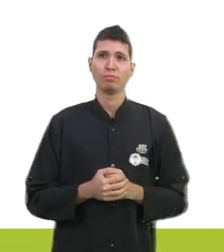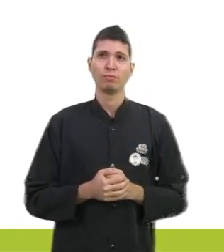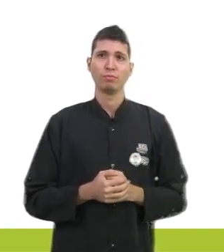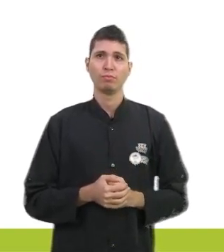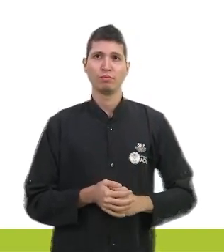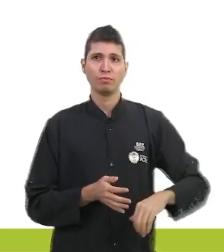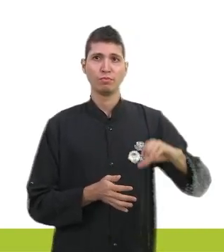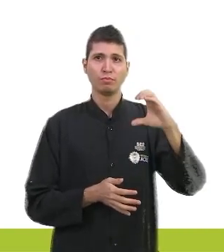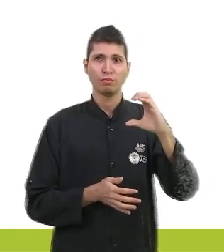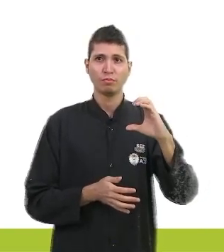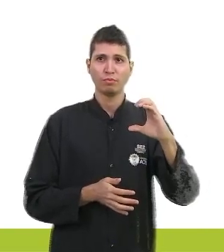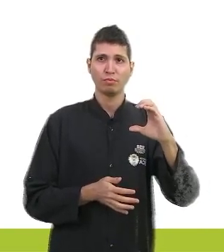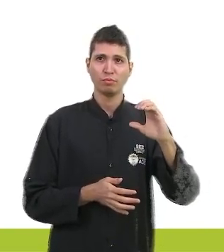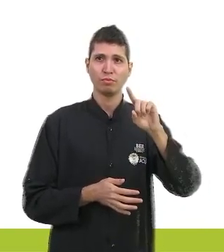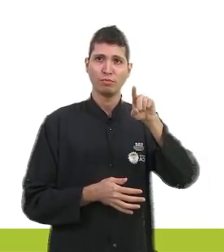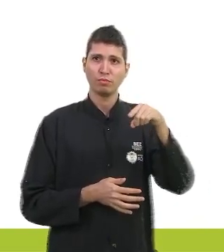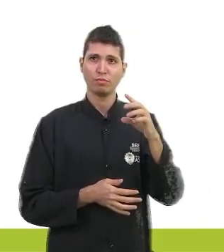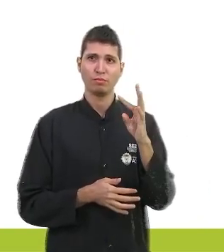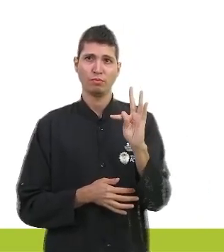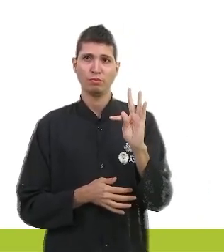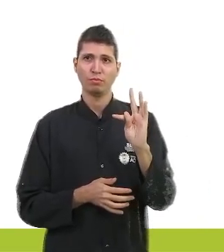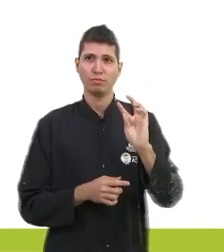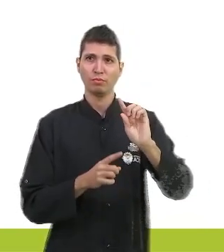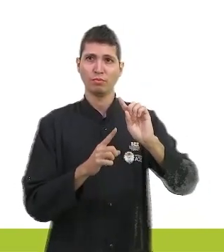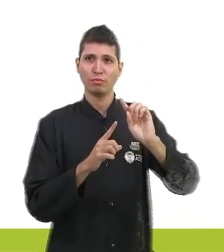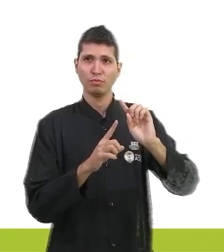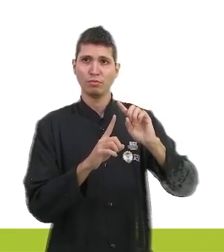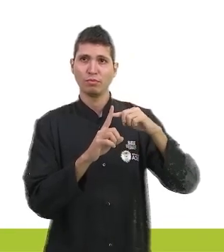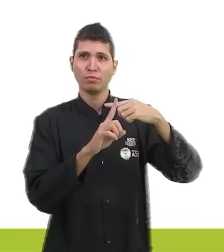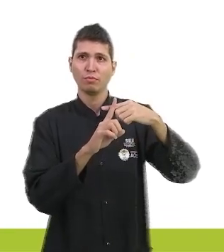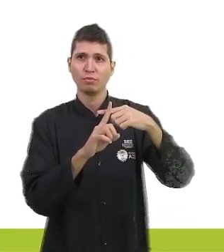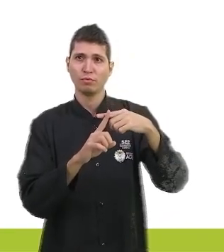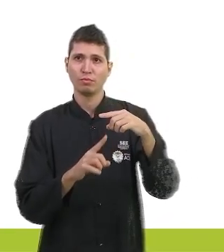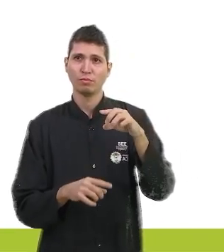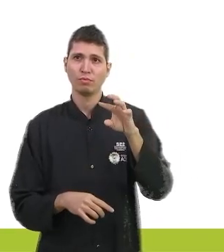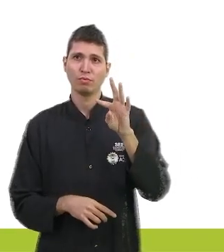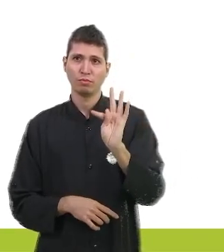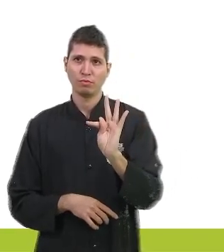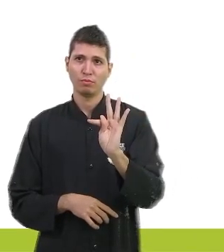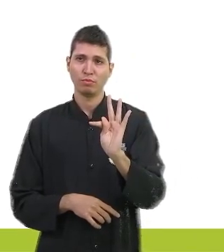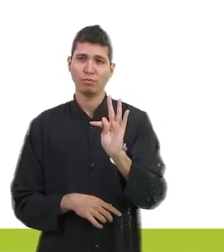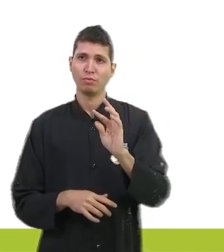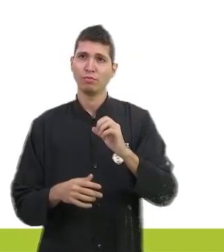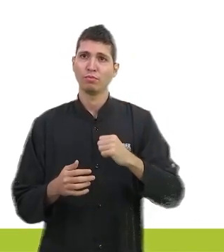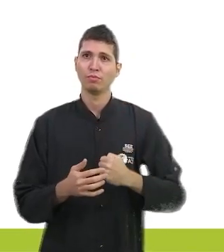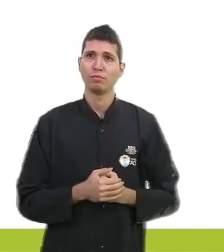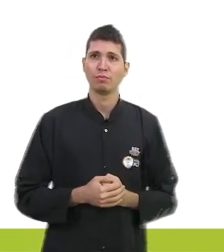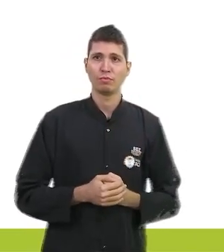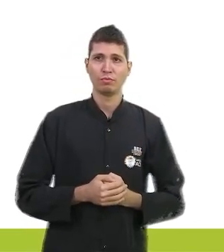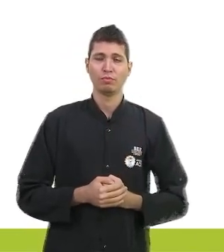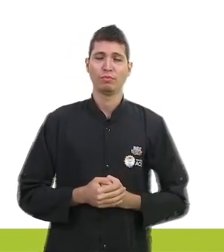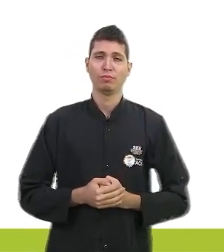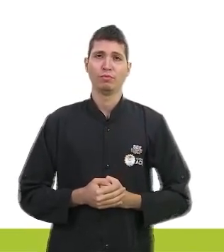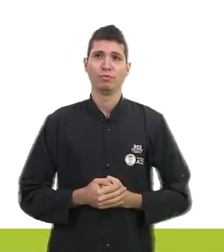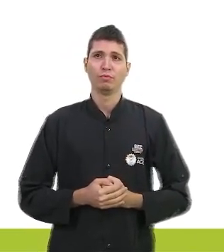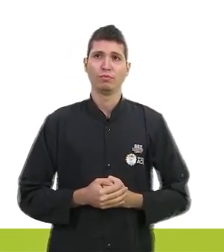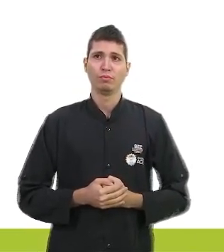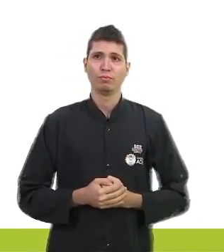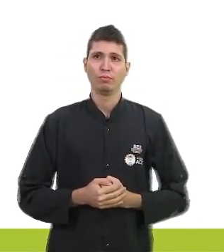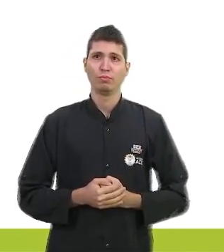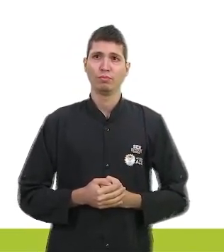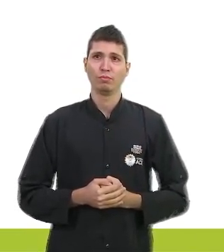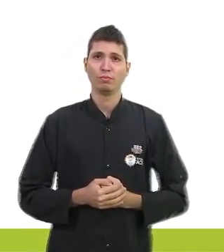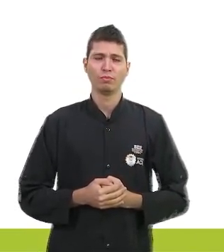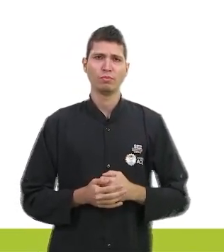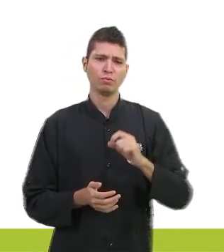taxa elevado ao tempo. E nós temos o seguinte cálculo. Poxa, mas aumentou só